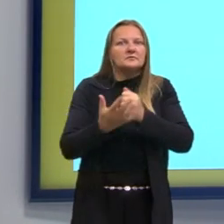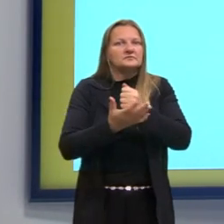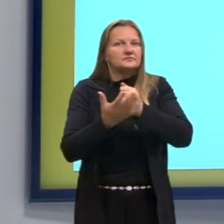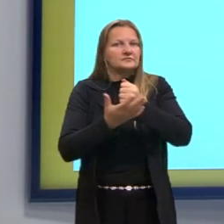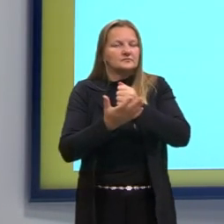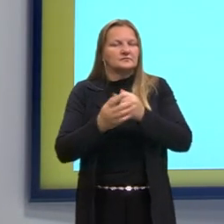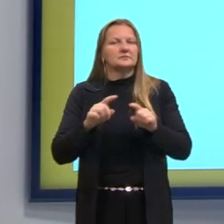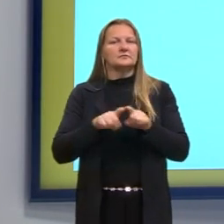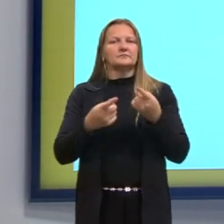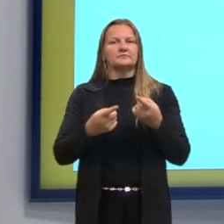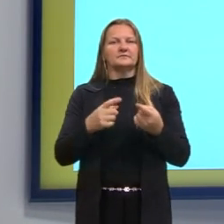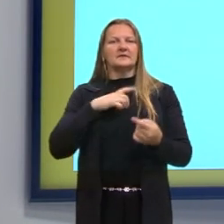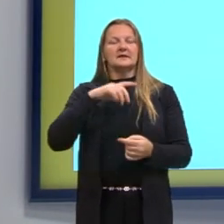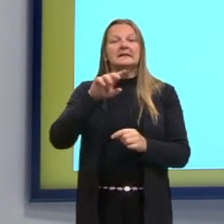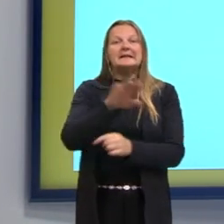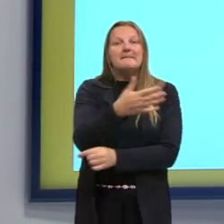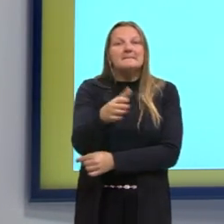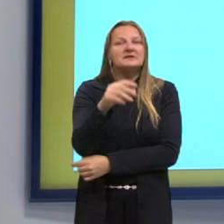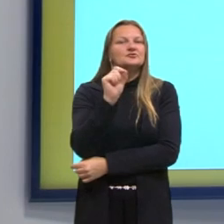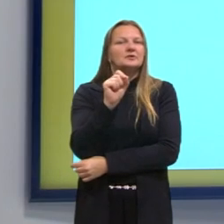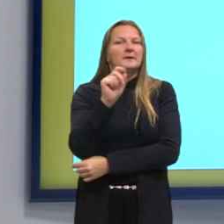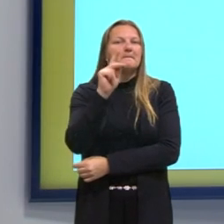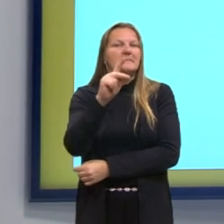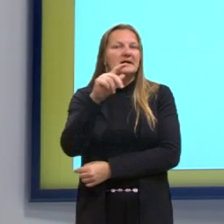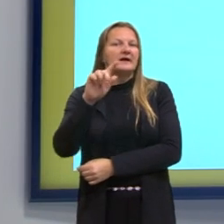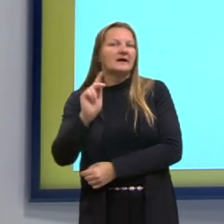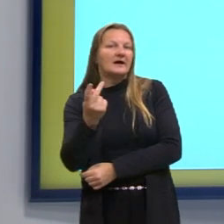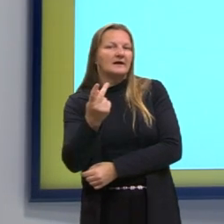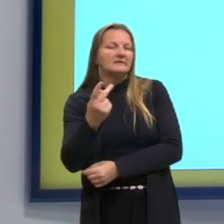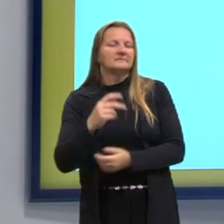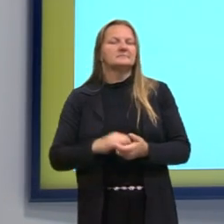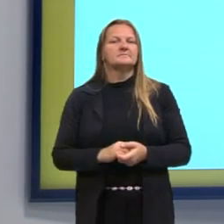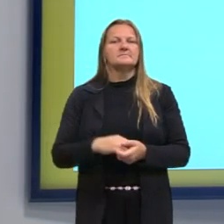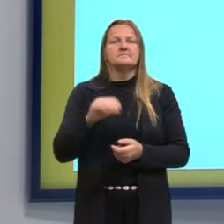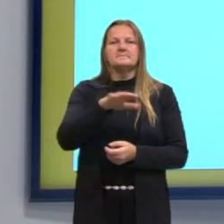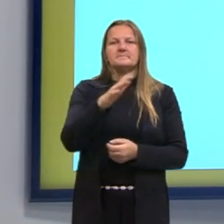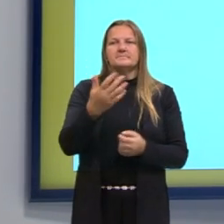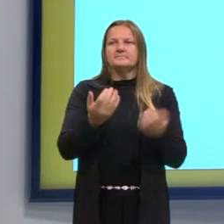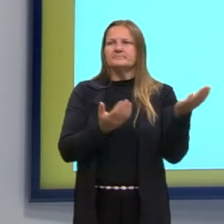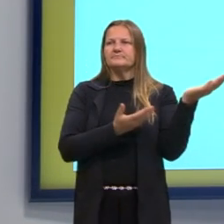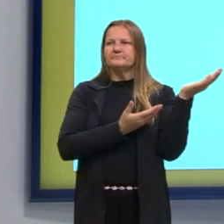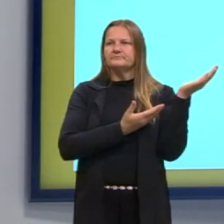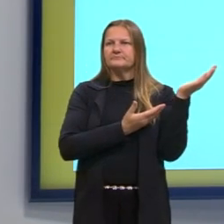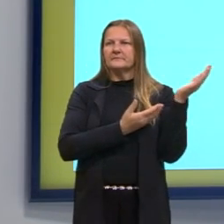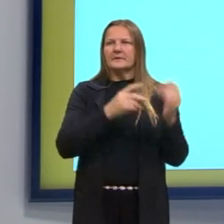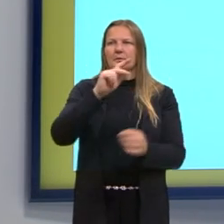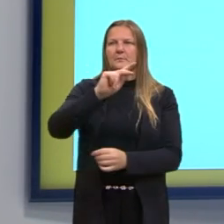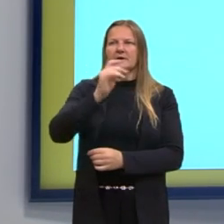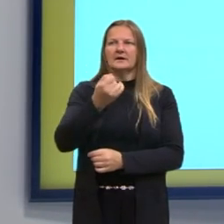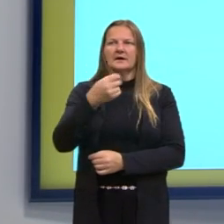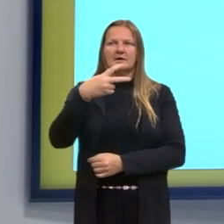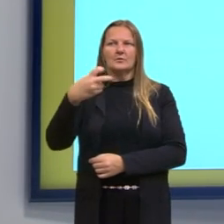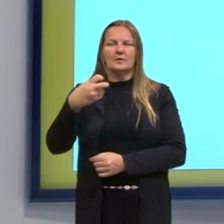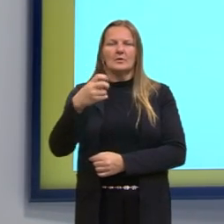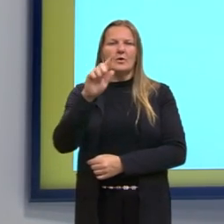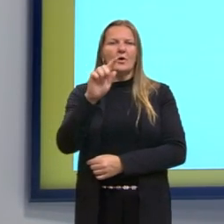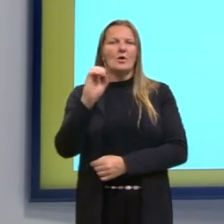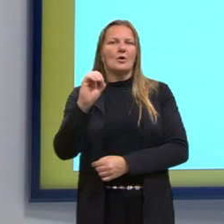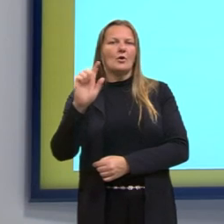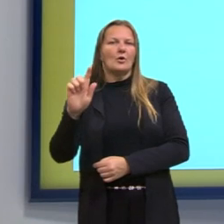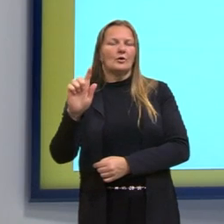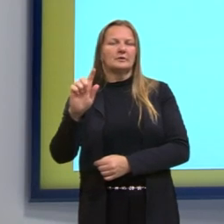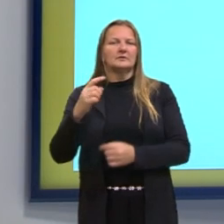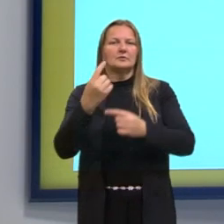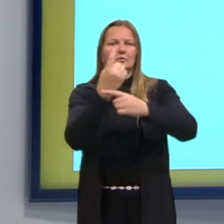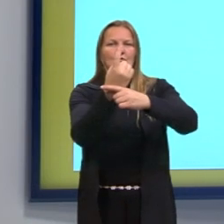Dependendo do seu pH, que é dado pela expressão onde o pH é igual ao logaritmo de